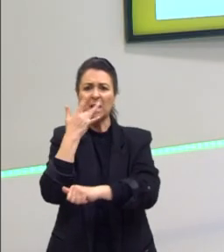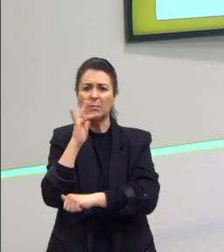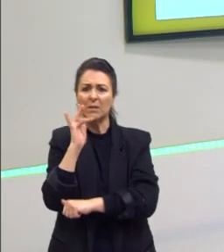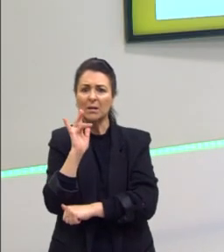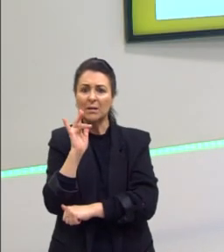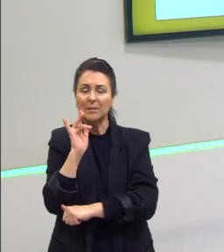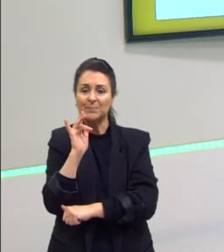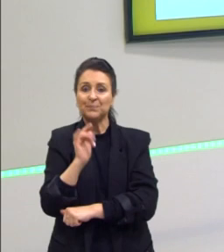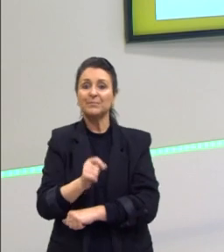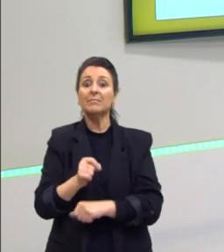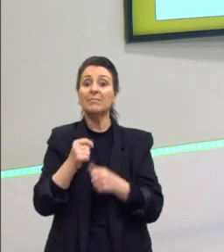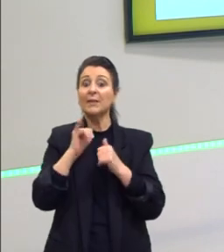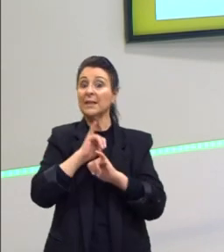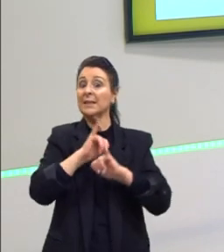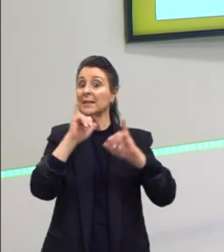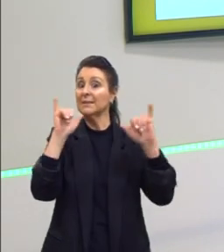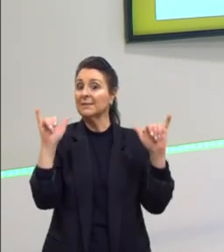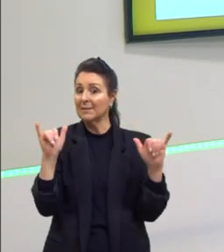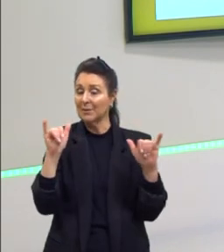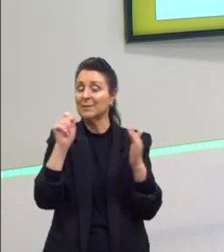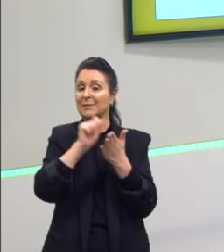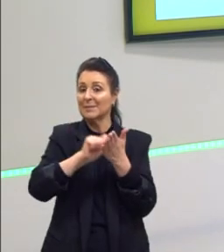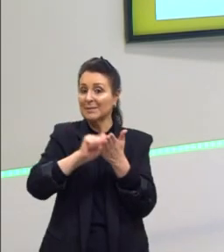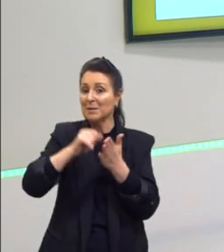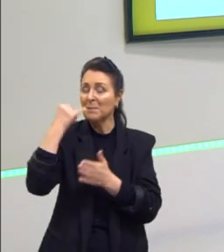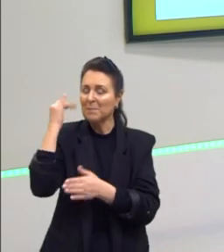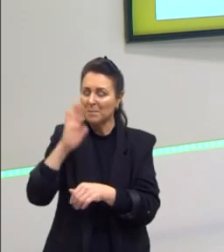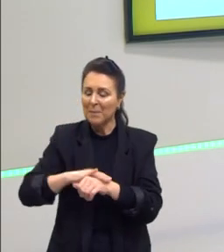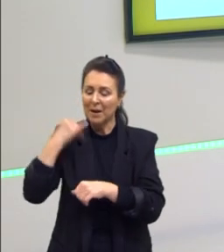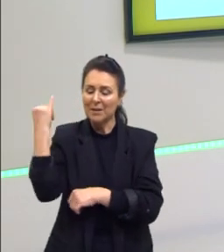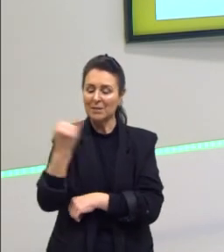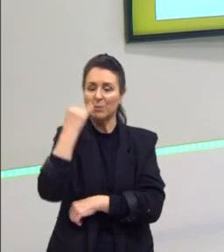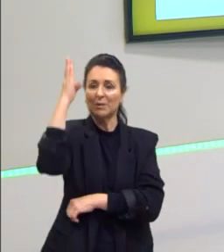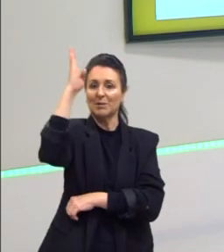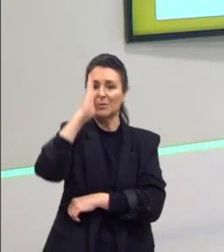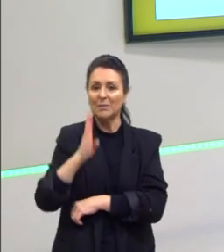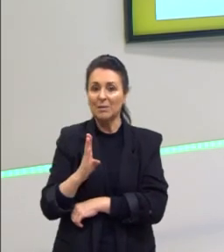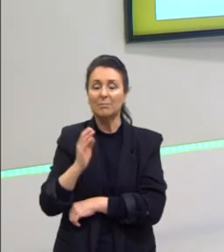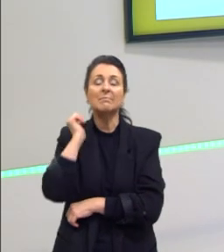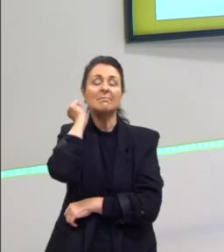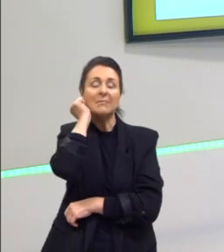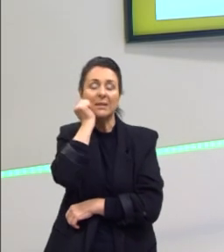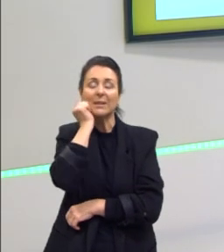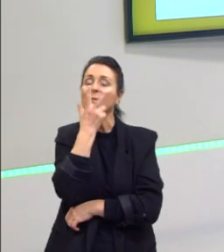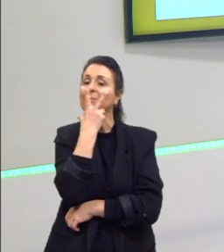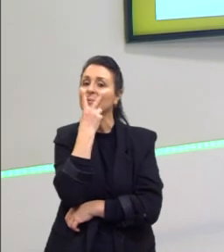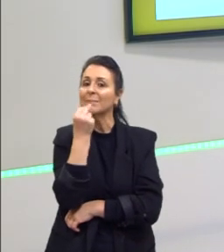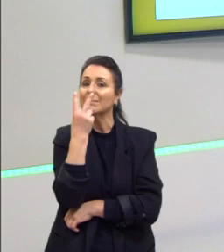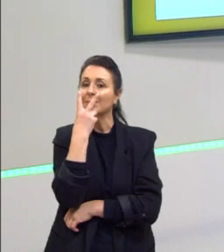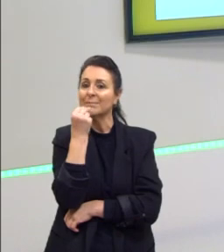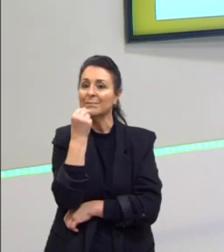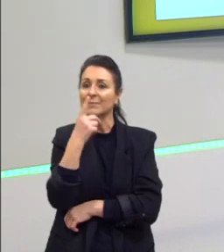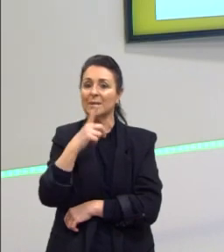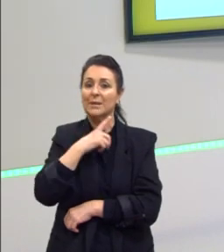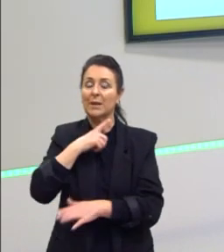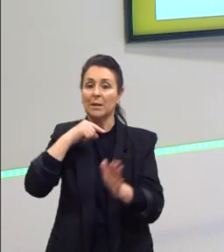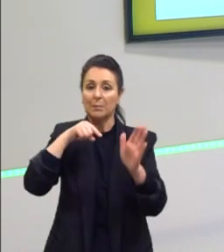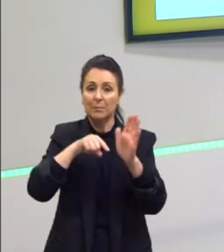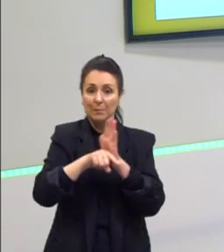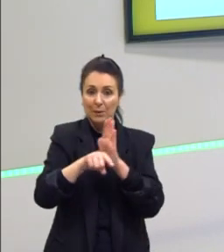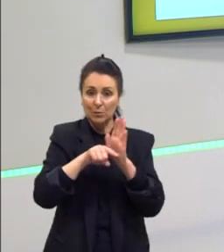que um dos escritores mais importantes do Brasil foi negro. E aqui a gente tem a questão